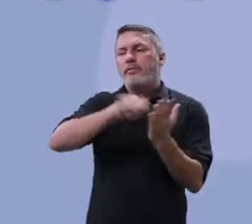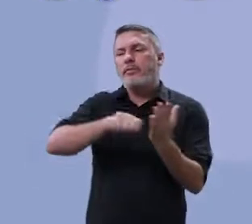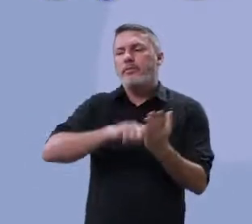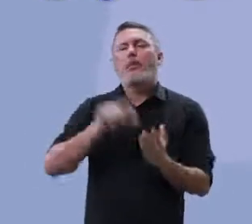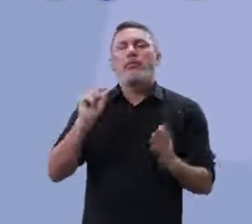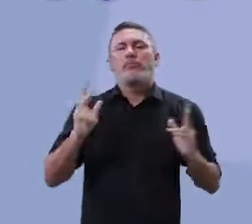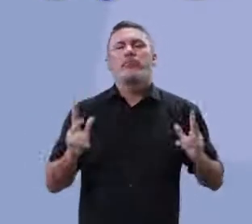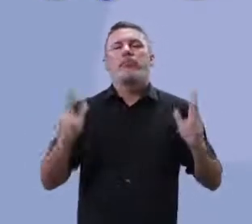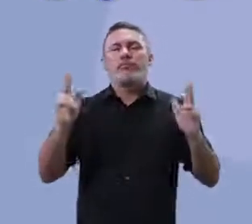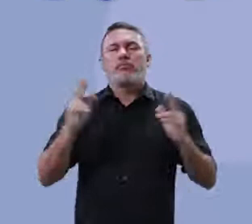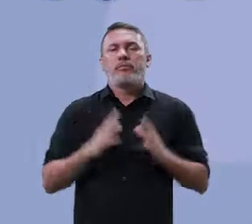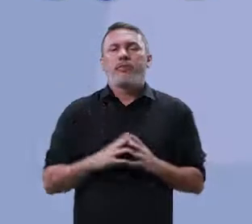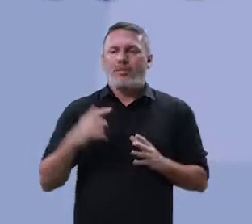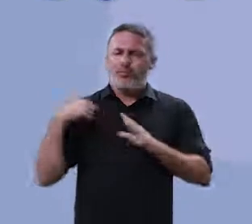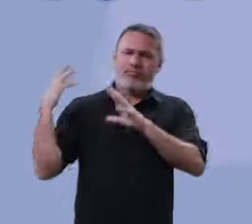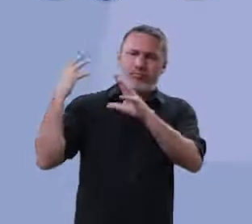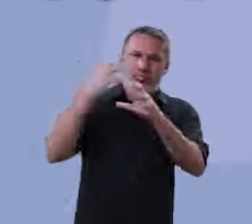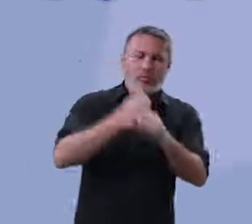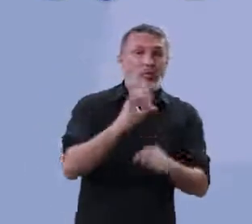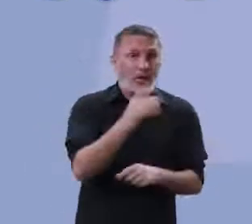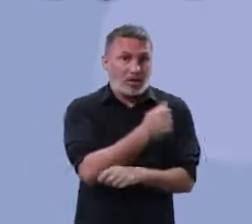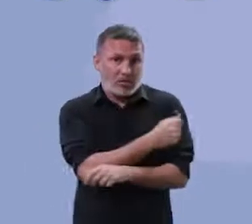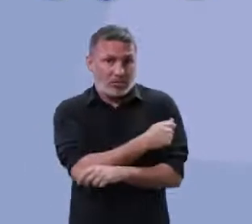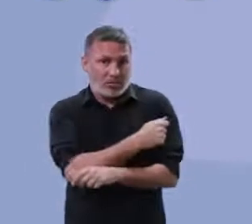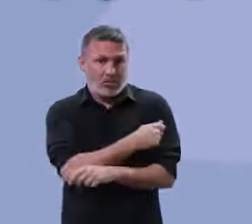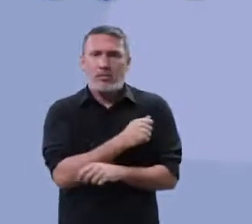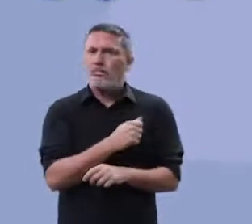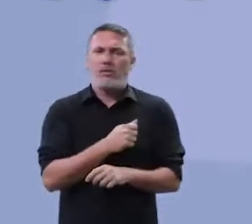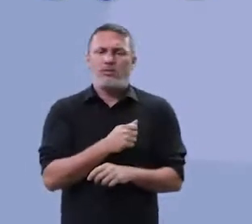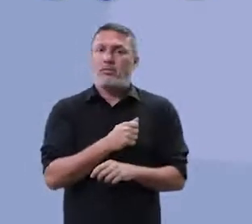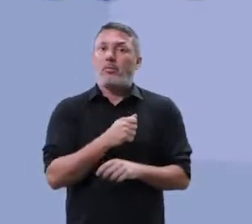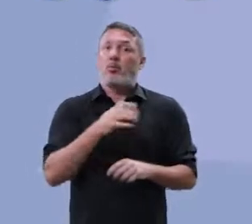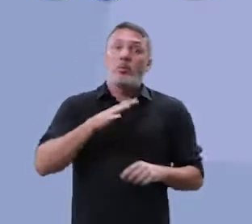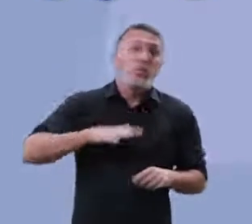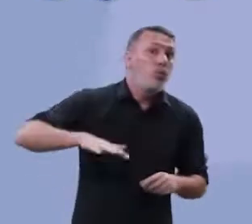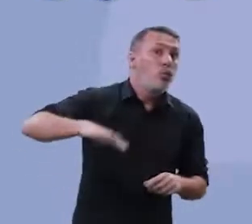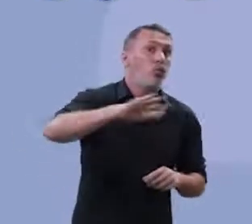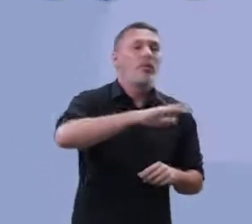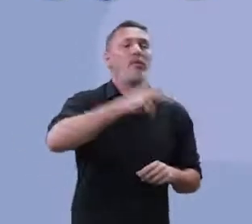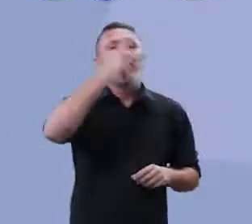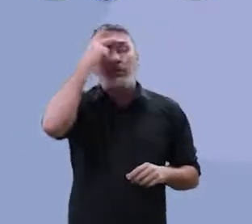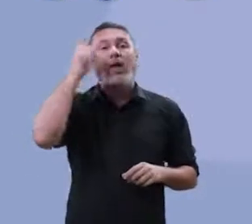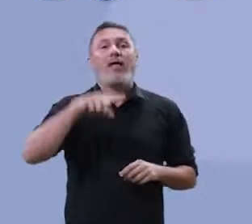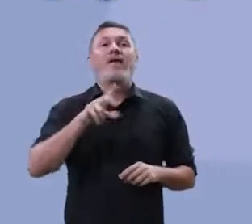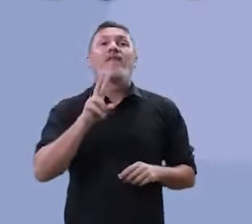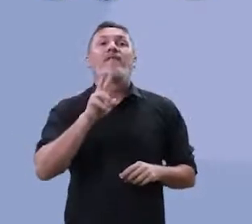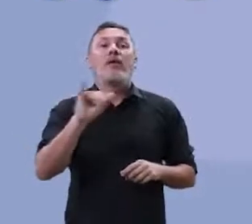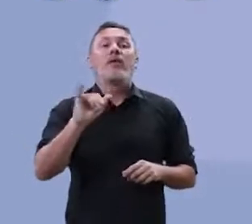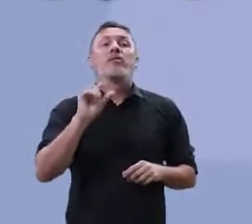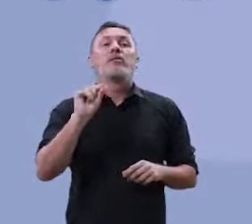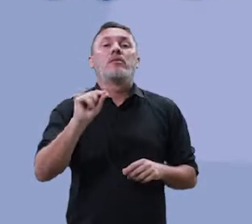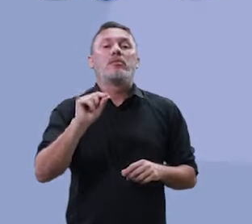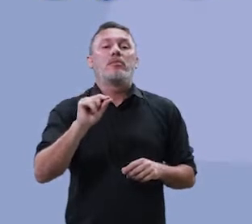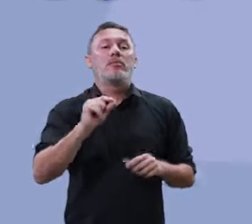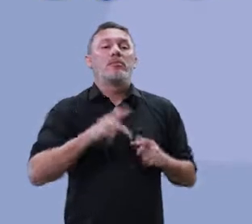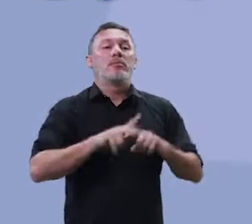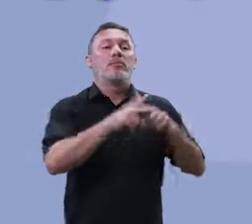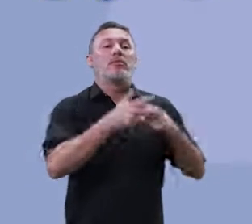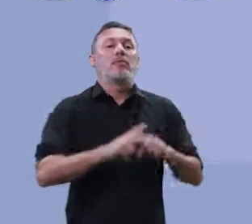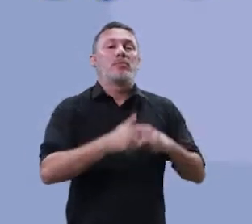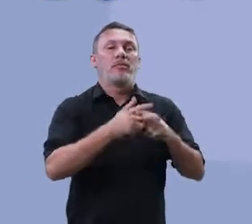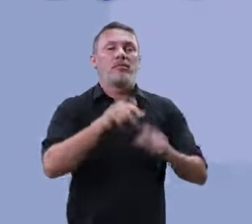escrito? Tudo o que eu estou falando com vocês agora não são para os alunos, mas ele está pedindo ao candidato, ele está falando isso para o corretor.